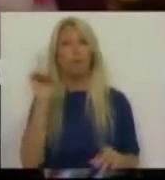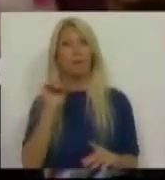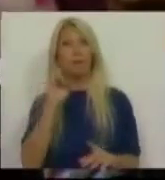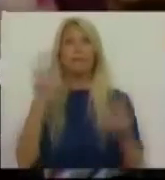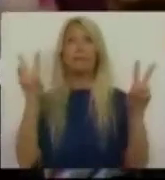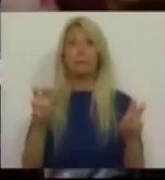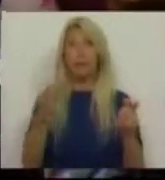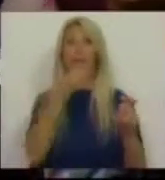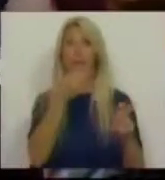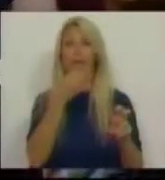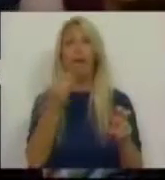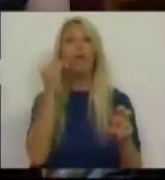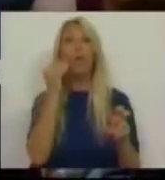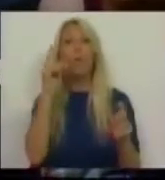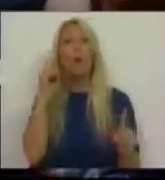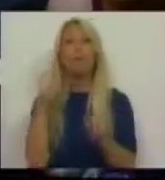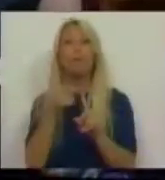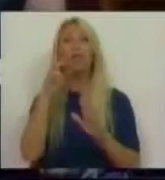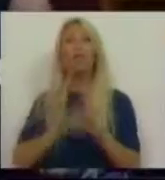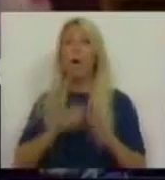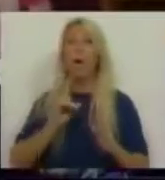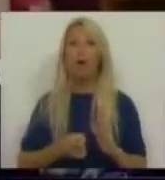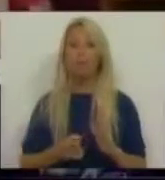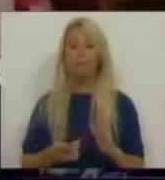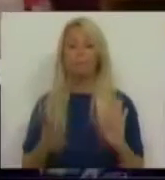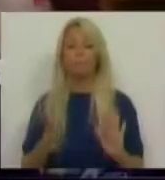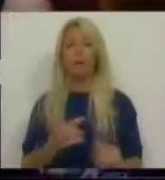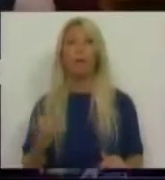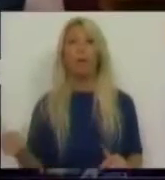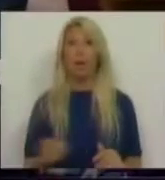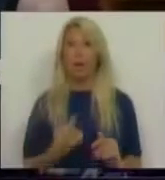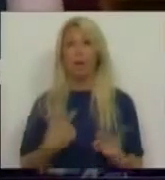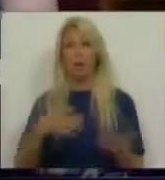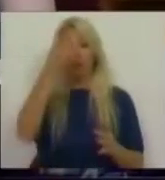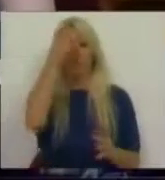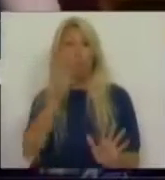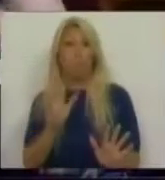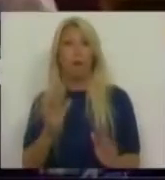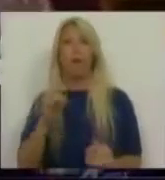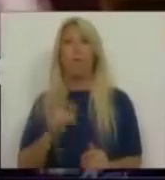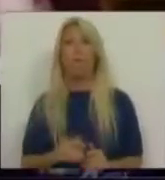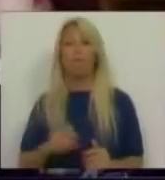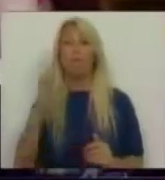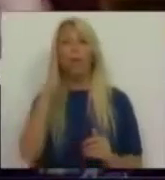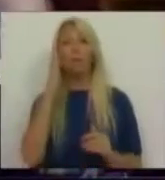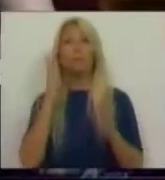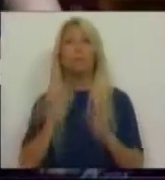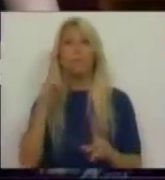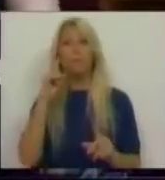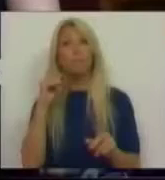sobre o sentido dessa regulamentação. E do nosso ponto de vista deve ser norteada